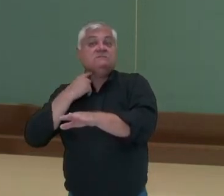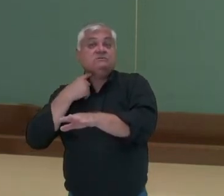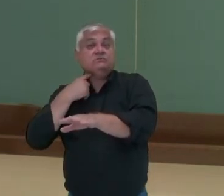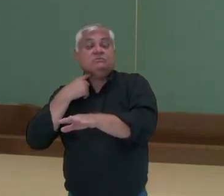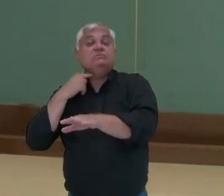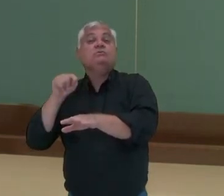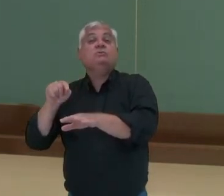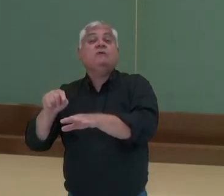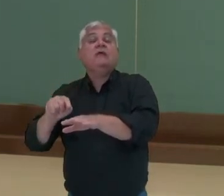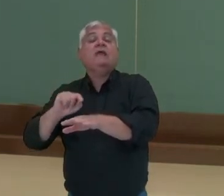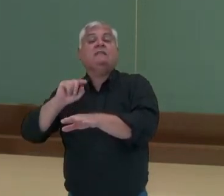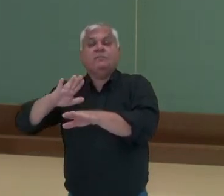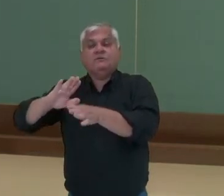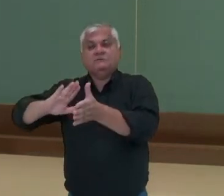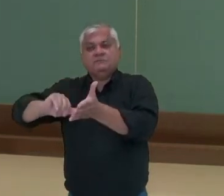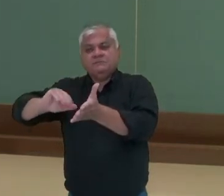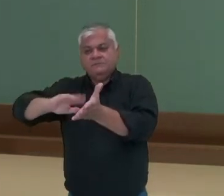vão ser